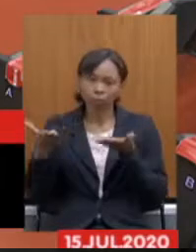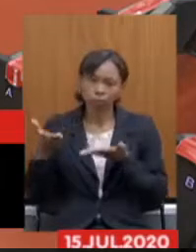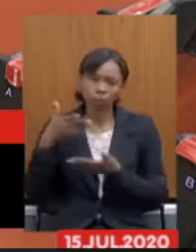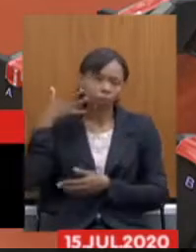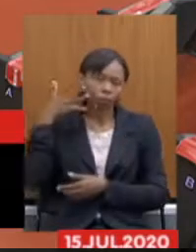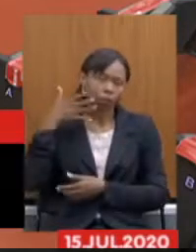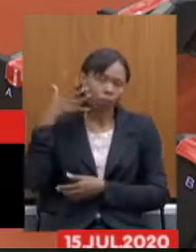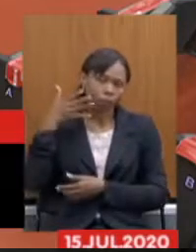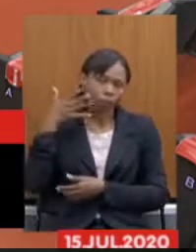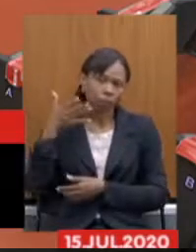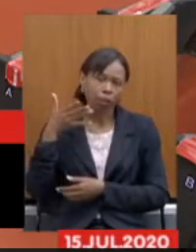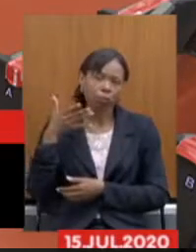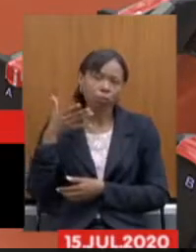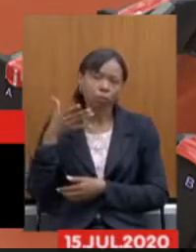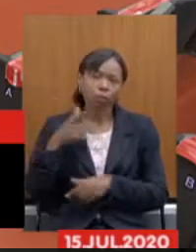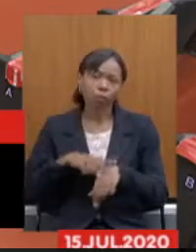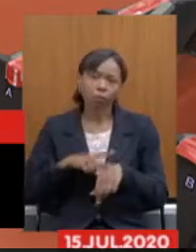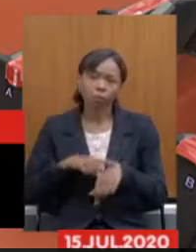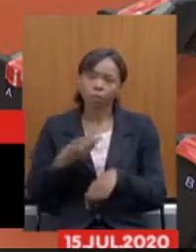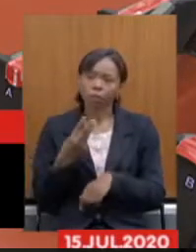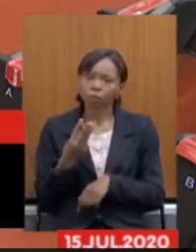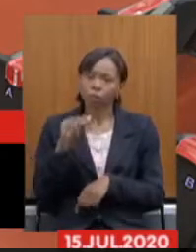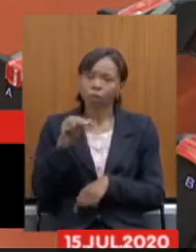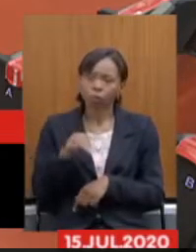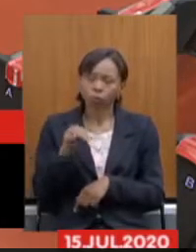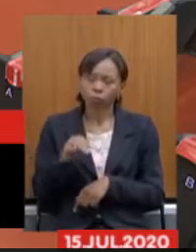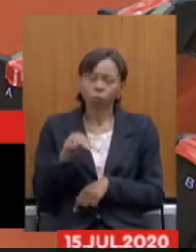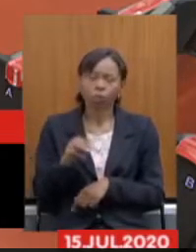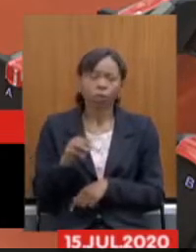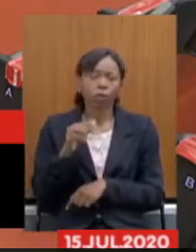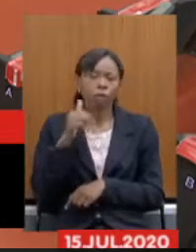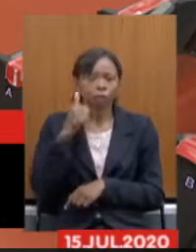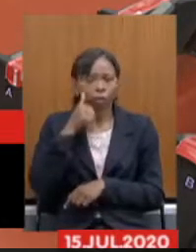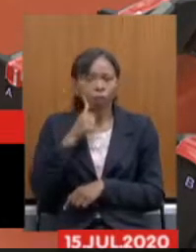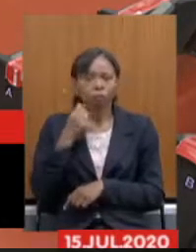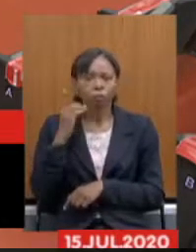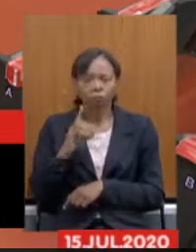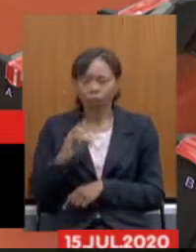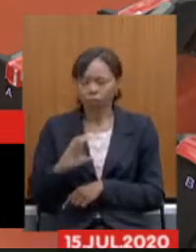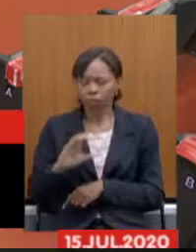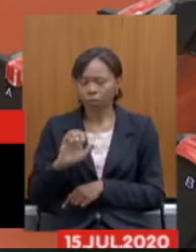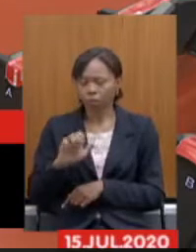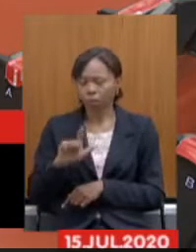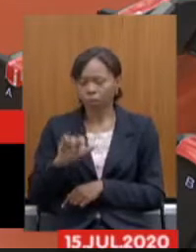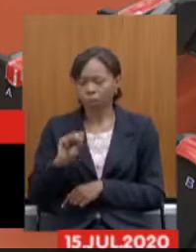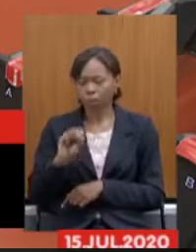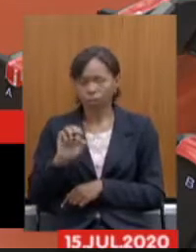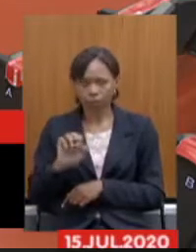pelos por três minutos da mesma forma para a deputada selisa da viola